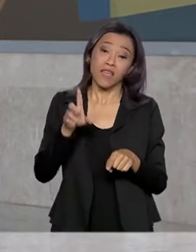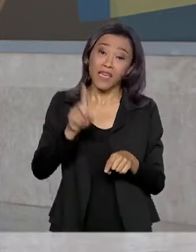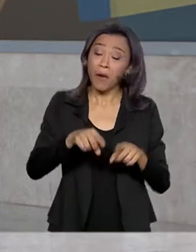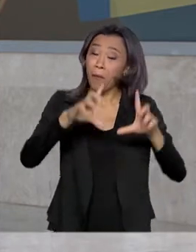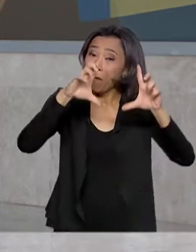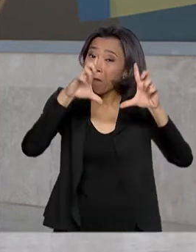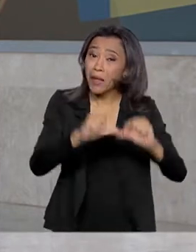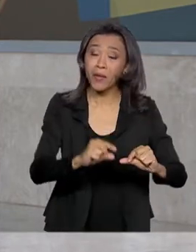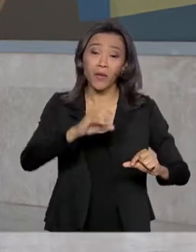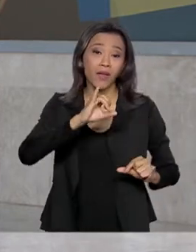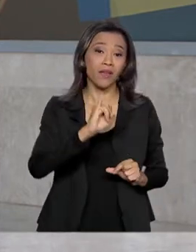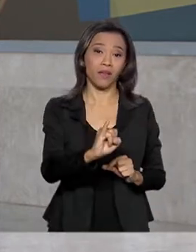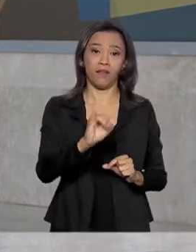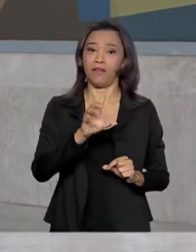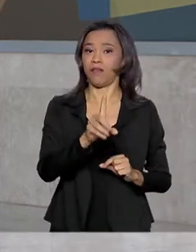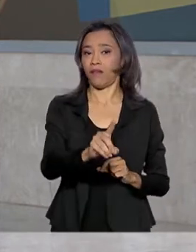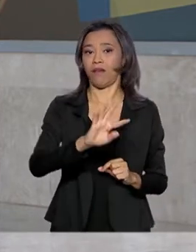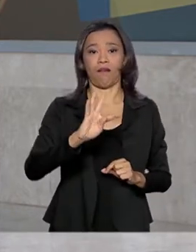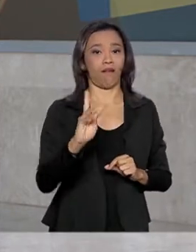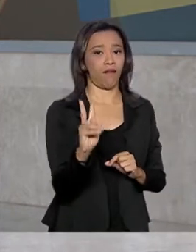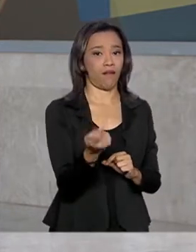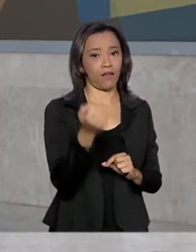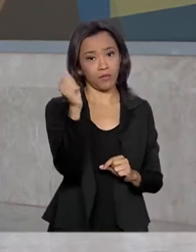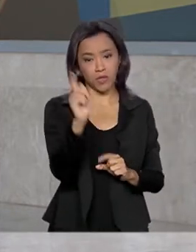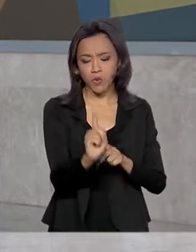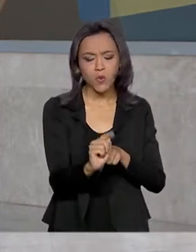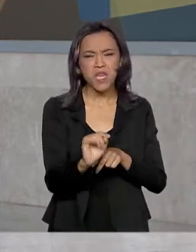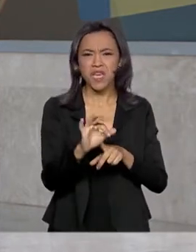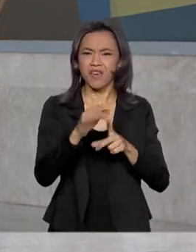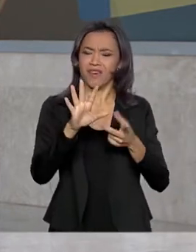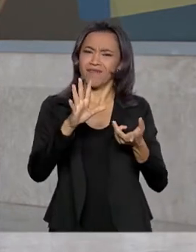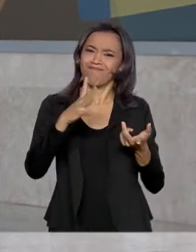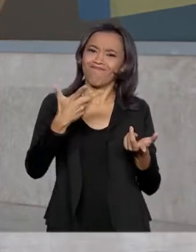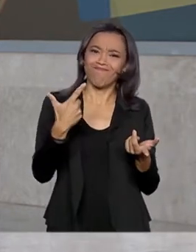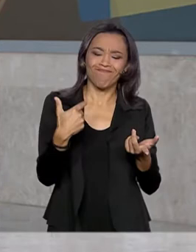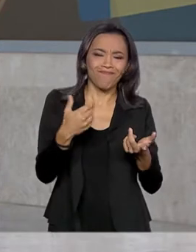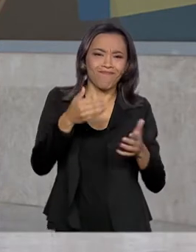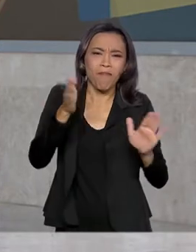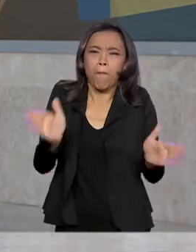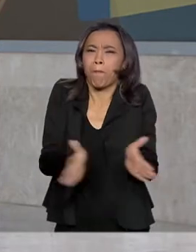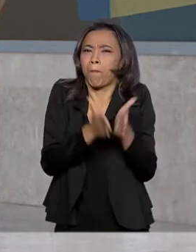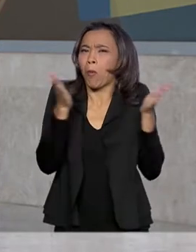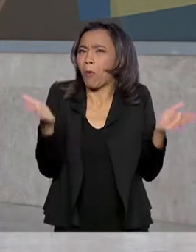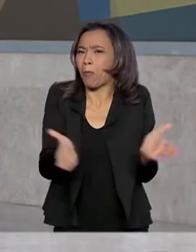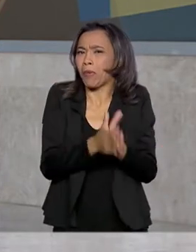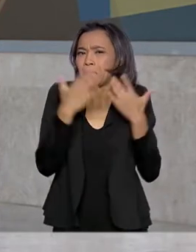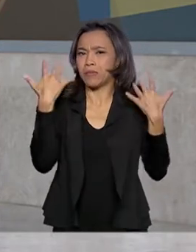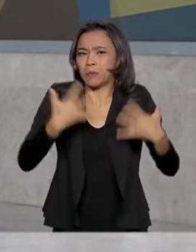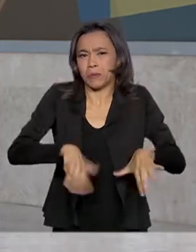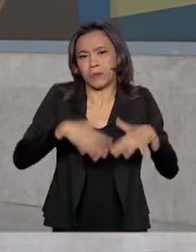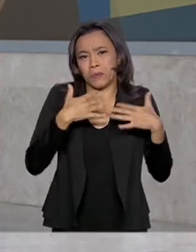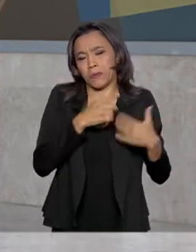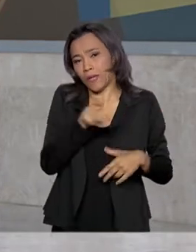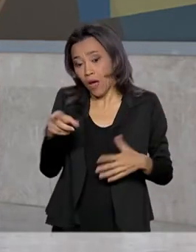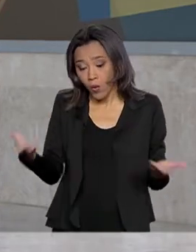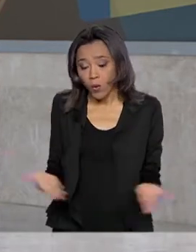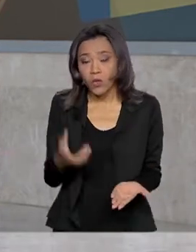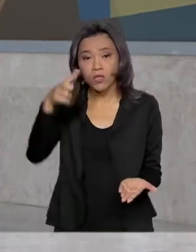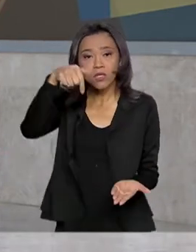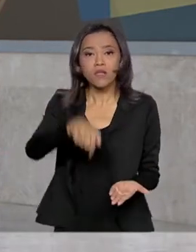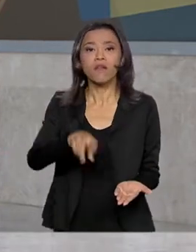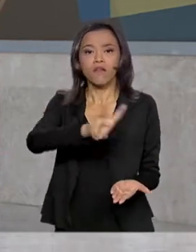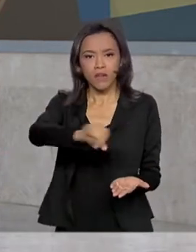índice de desenvolvimento humano do país. Hoje, durante a solenidade aqui no Palácio do Planalto, vai ser lançada uma